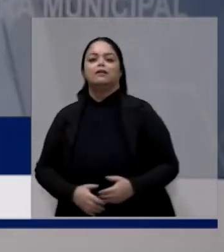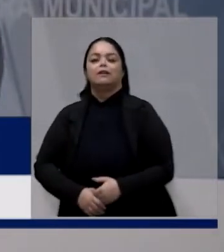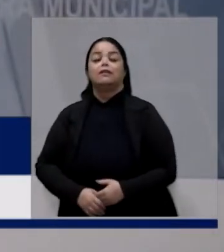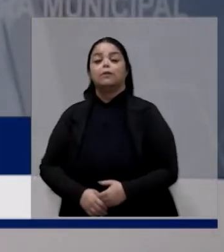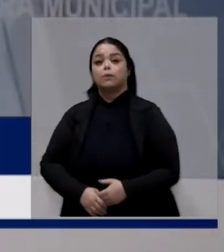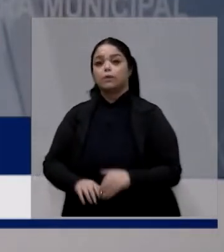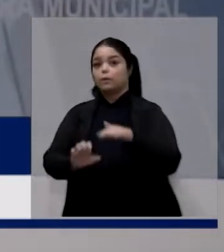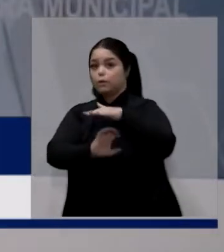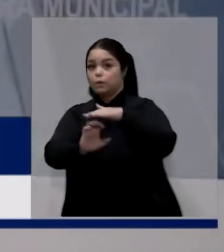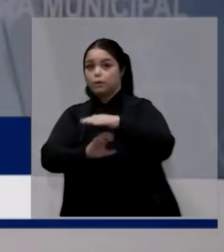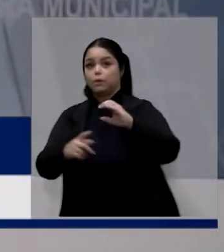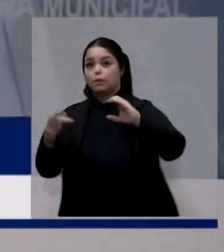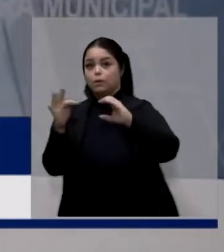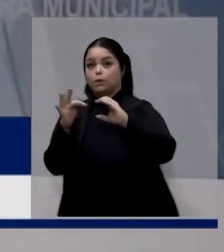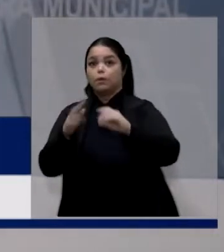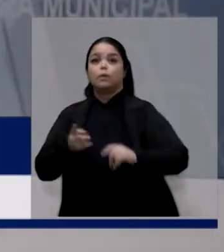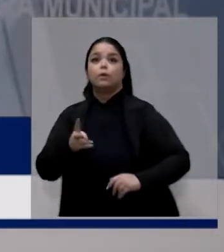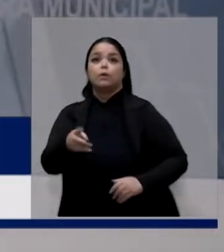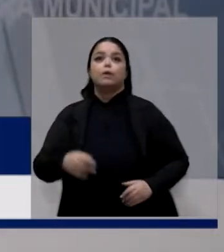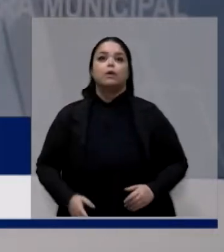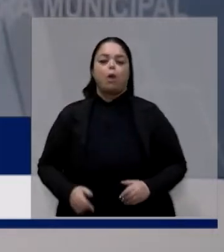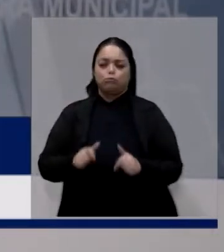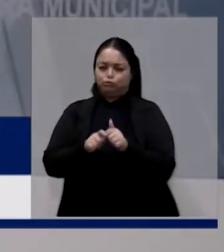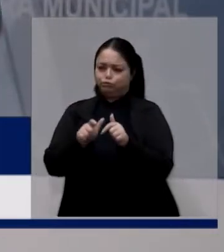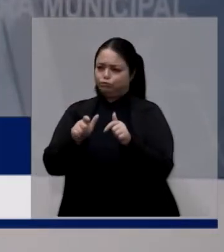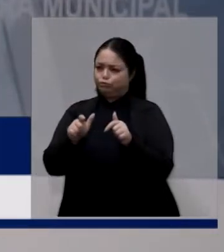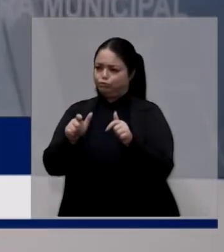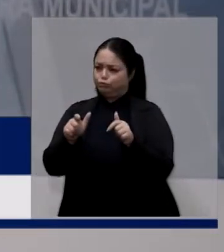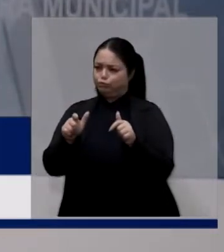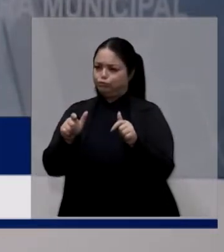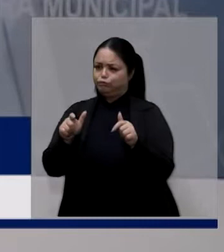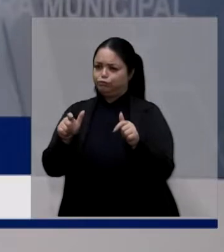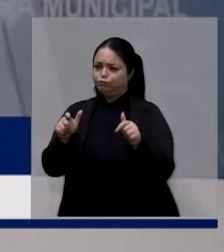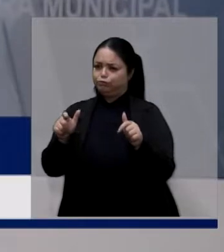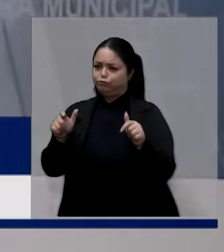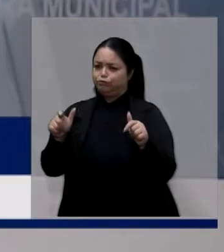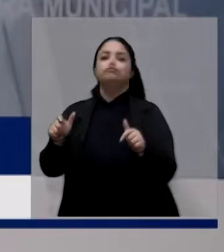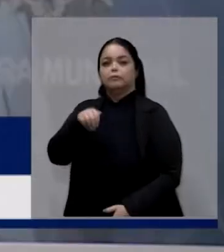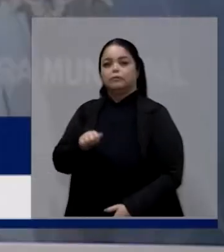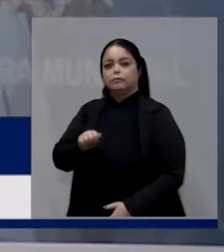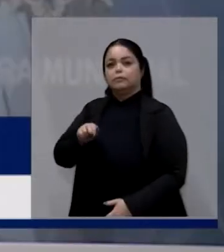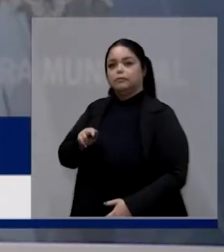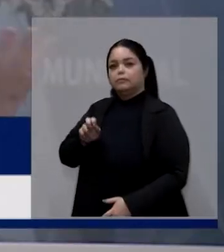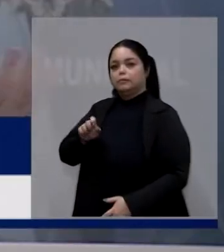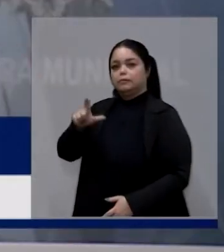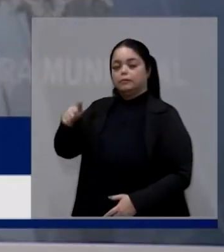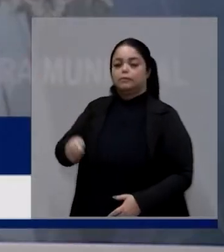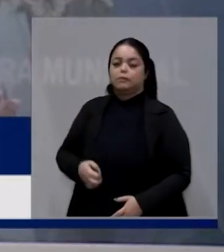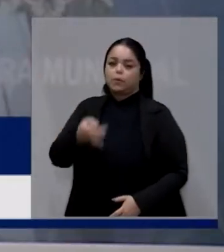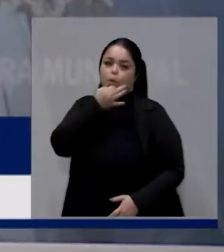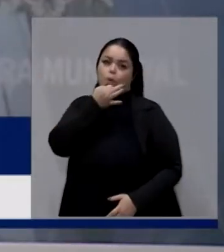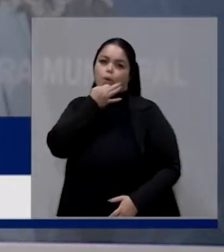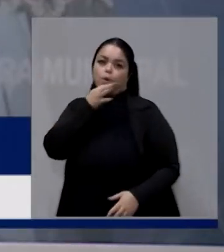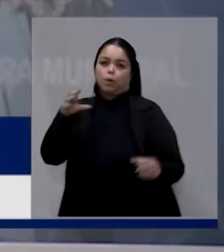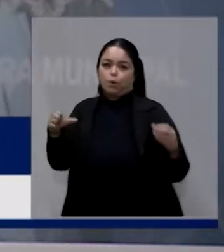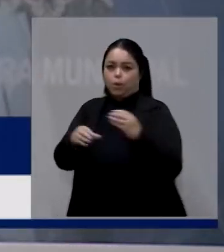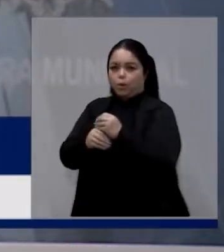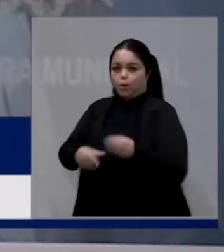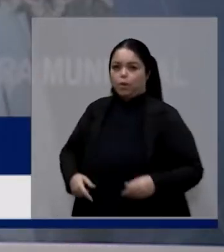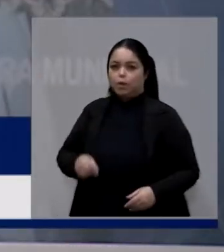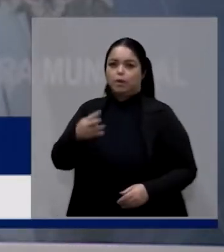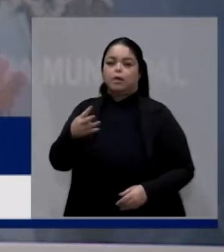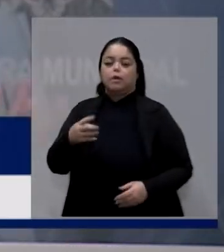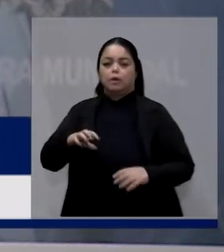que a empresa Farmacom de continue crescendo, crescendo, crescendo, que é o que vocês merecem. Eu acho que só para resumir em três palavras,